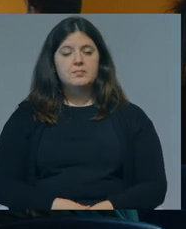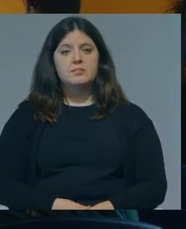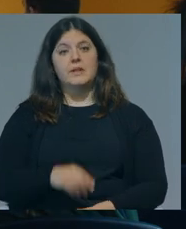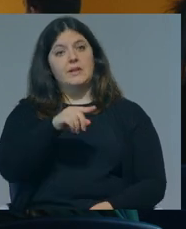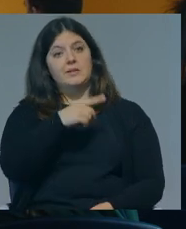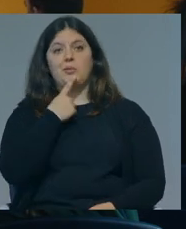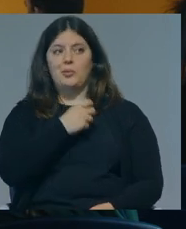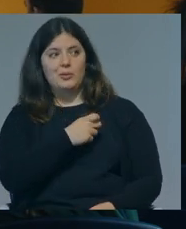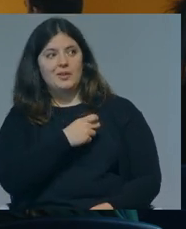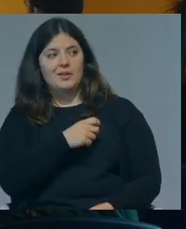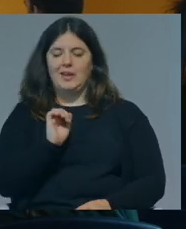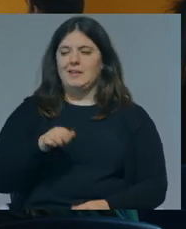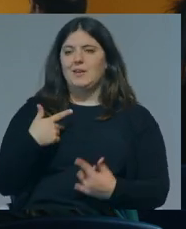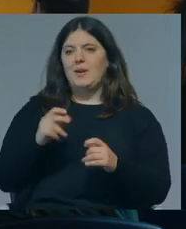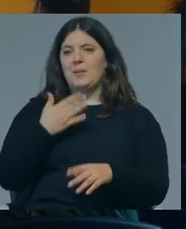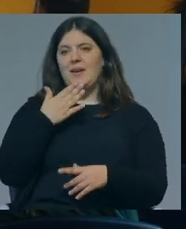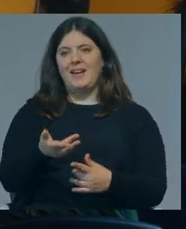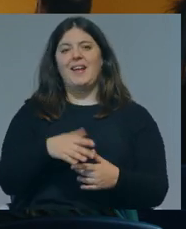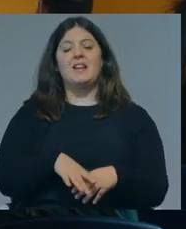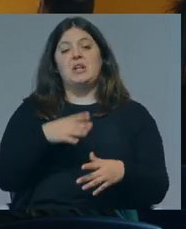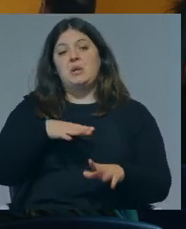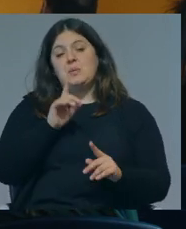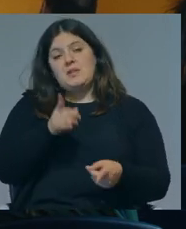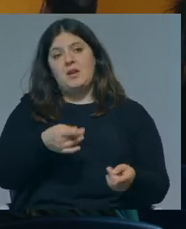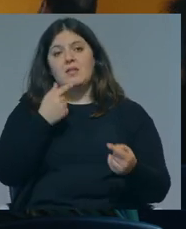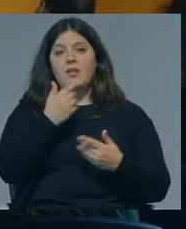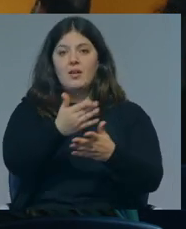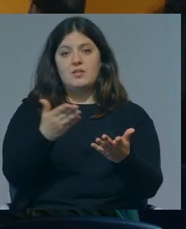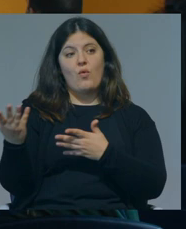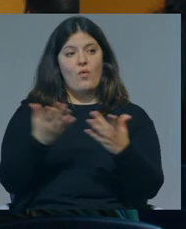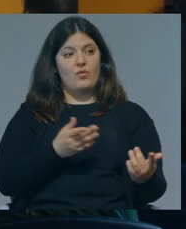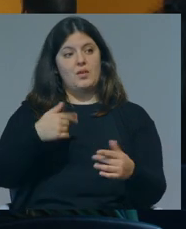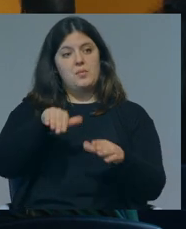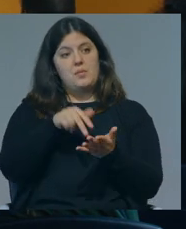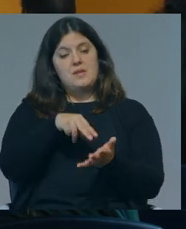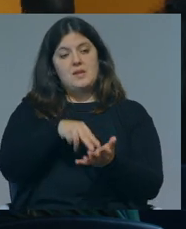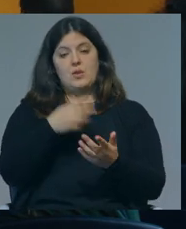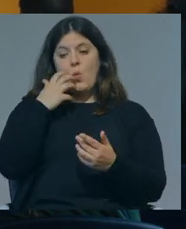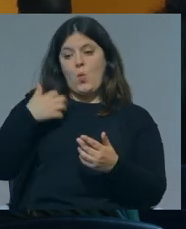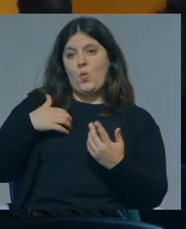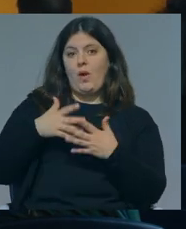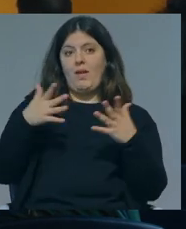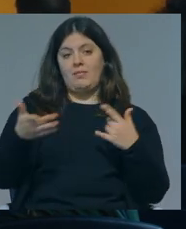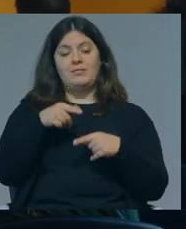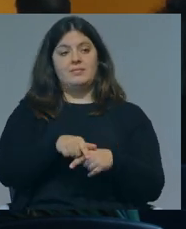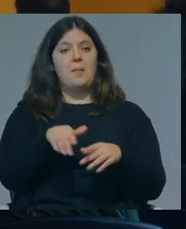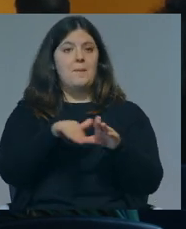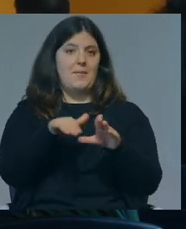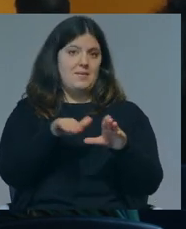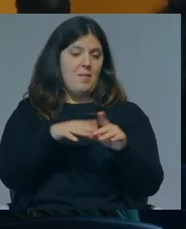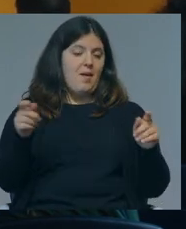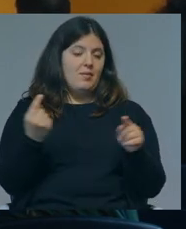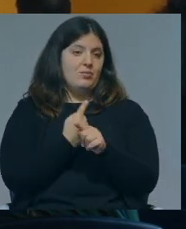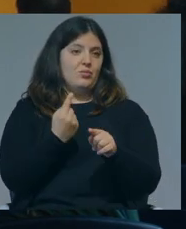Essa é uma pergunta. Obrigada. Bem, queria começar por agradecer o convite para estar aqui e dizer que é uma honra enorme participar em